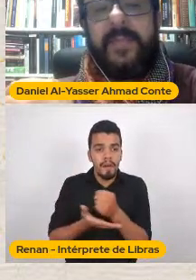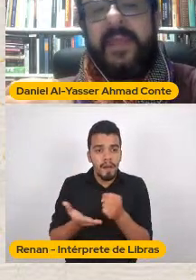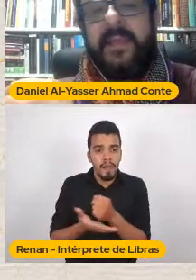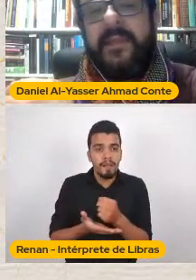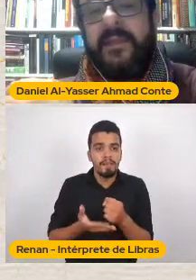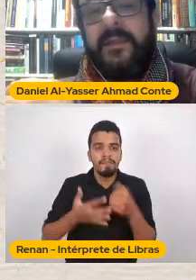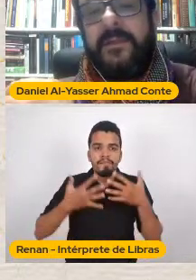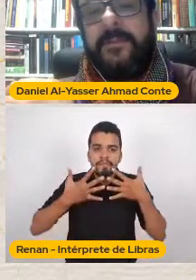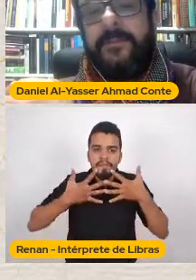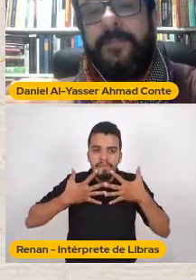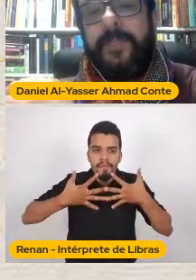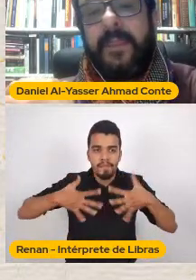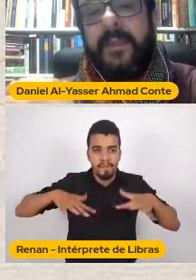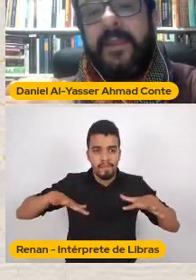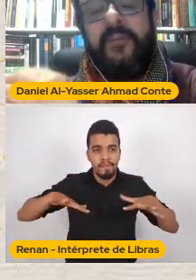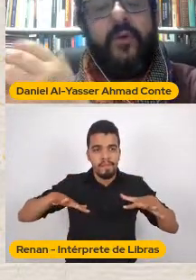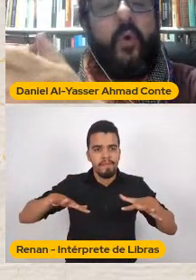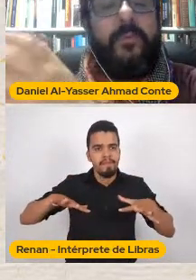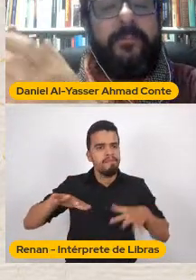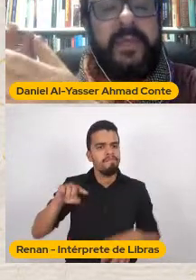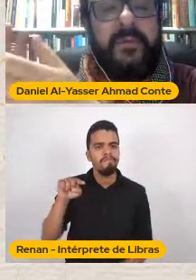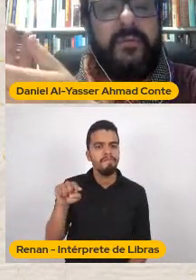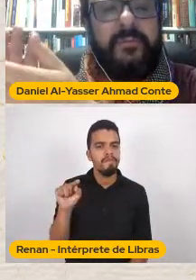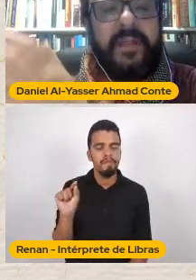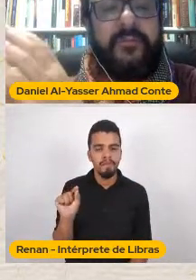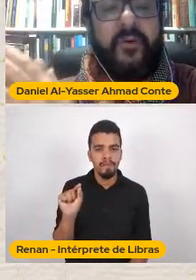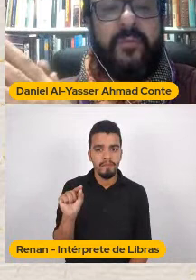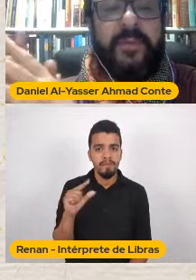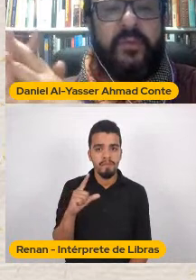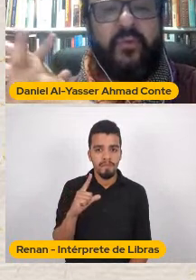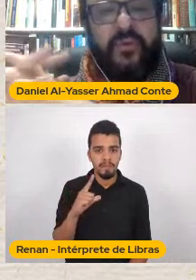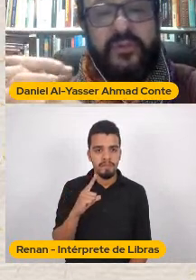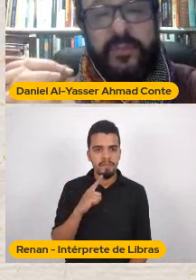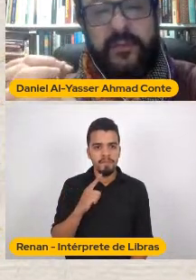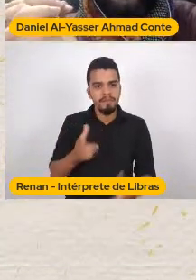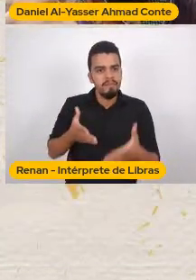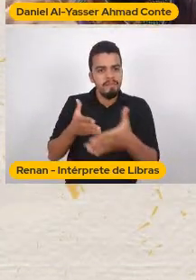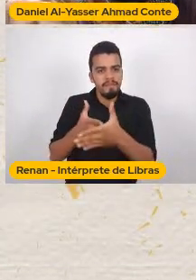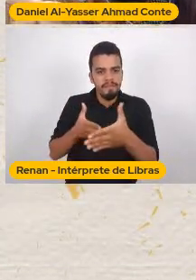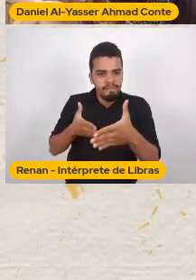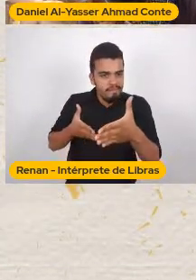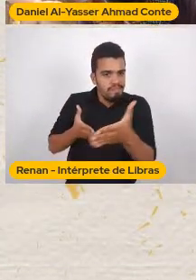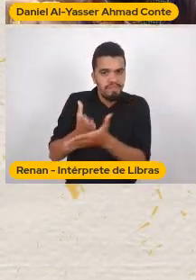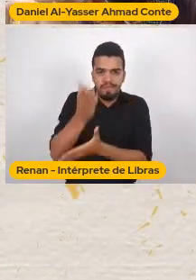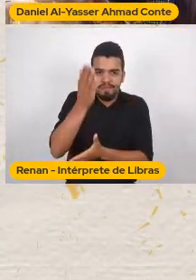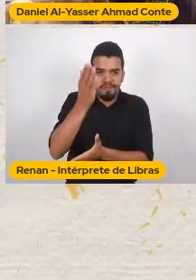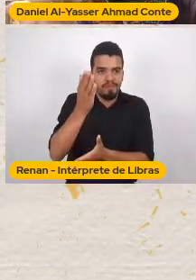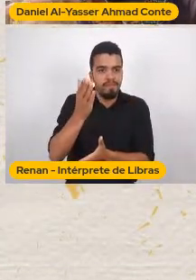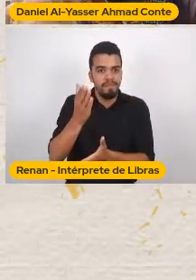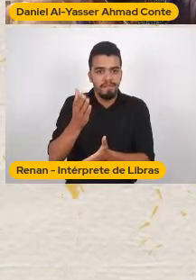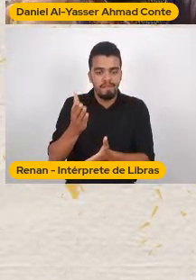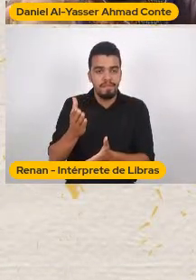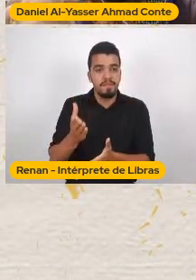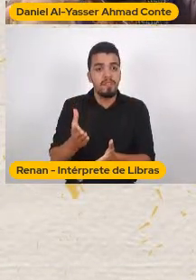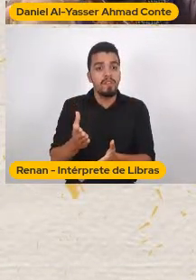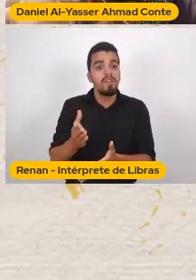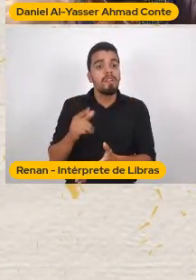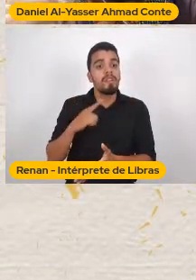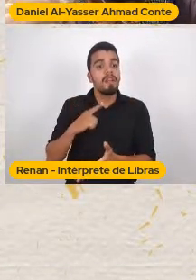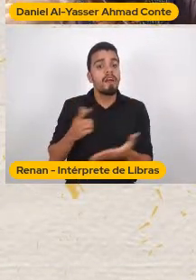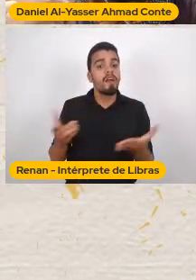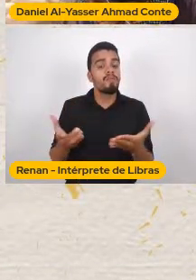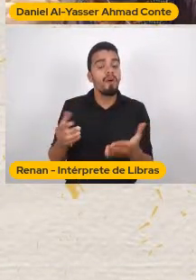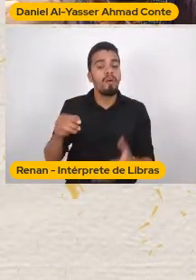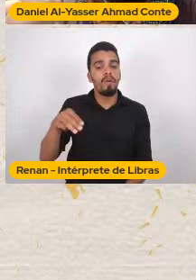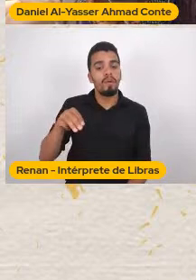Ele Ele Ele rompido Ele foi rompido Com o nosso pré-modernismo Com o nosso modernismo Né Se vocês